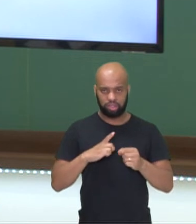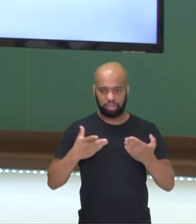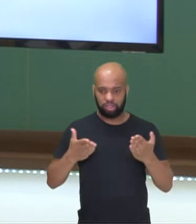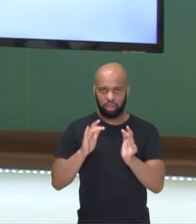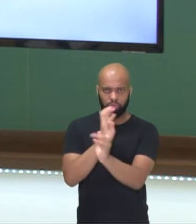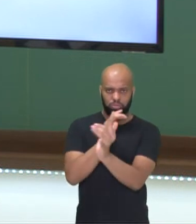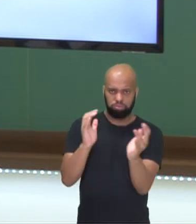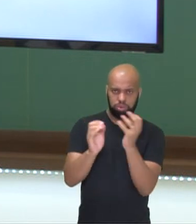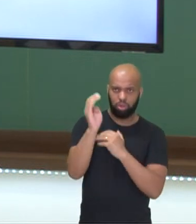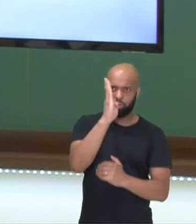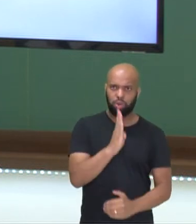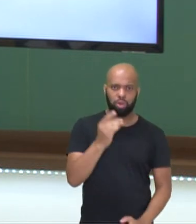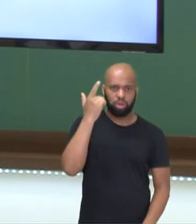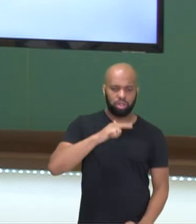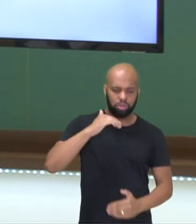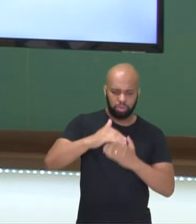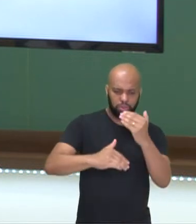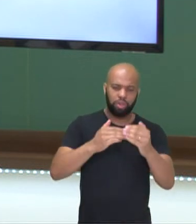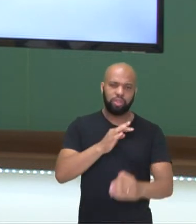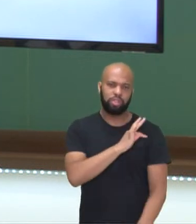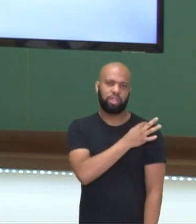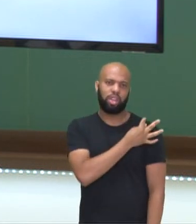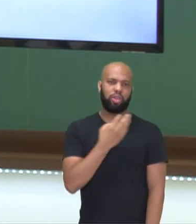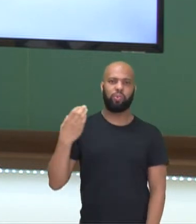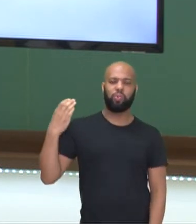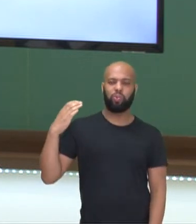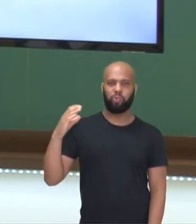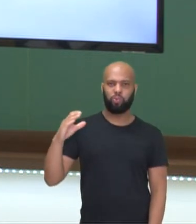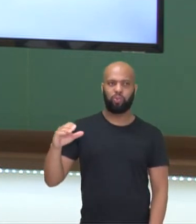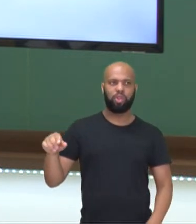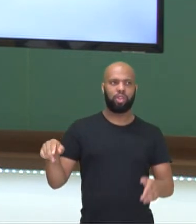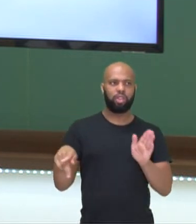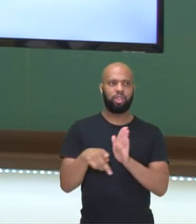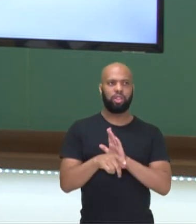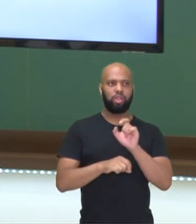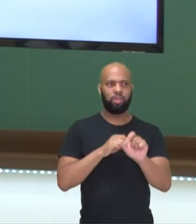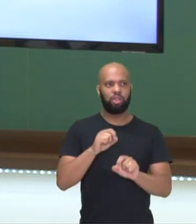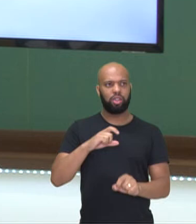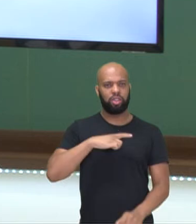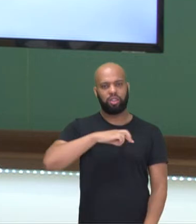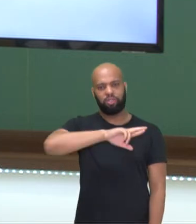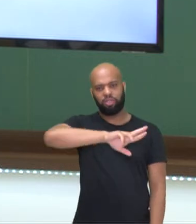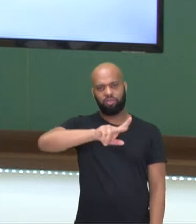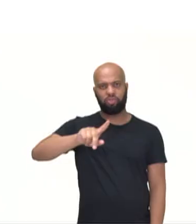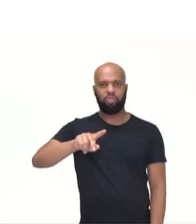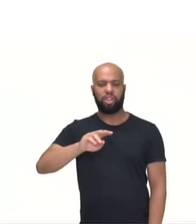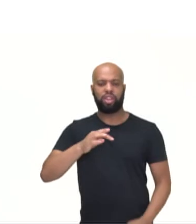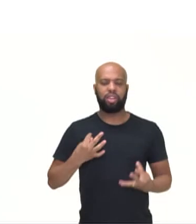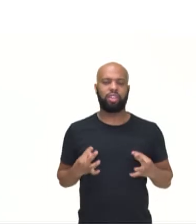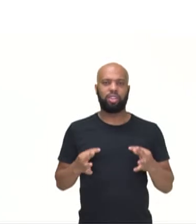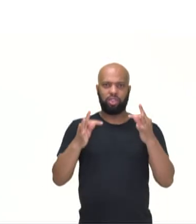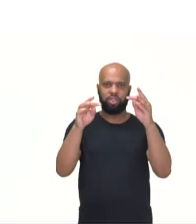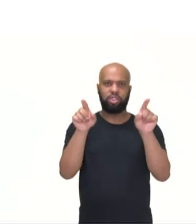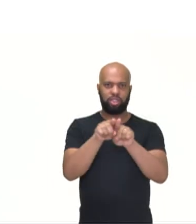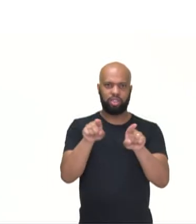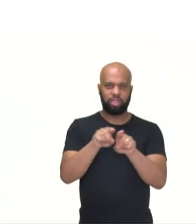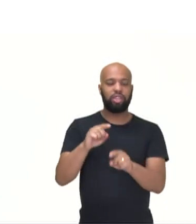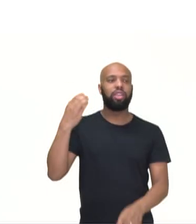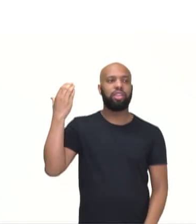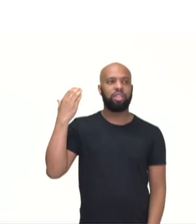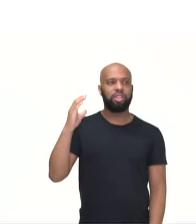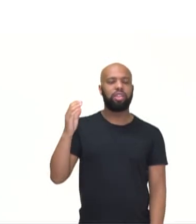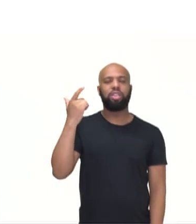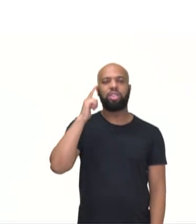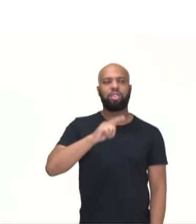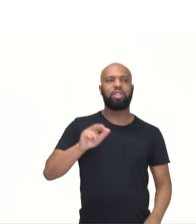ela consegue, através do desenvolvimento técnico-científico, informacional, essa grande gama de tecnologia e de ciência, consegue